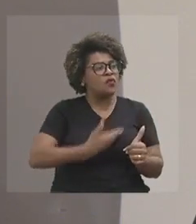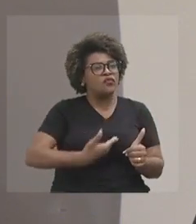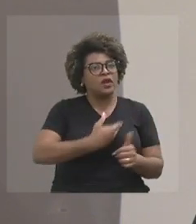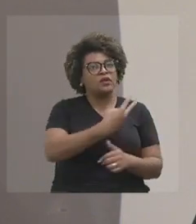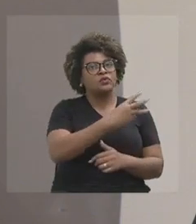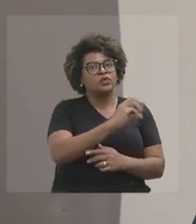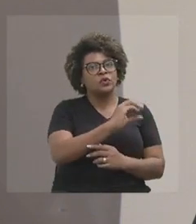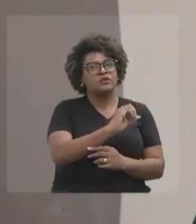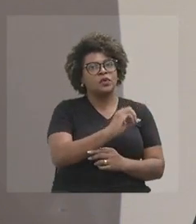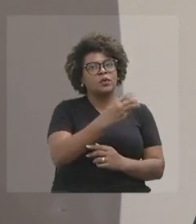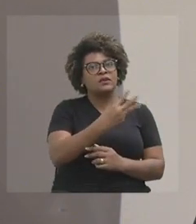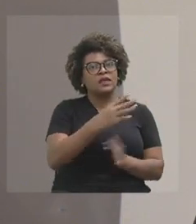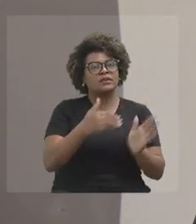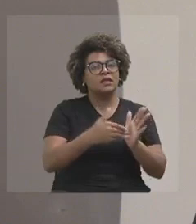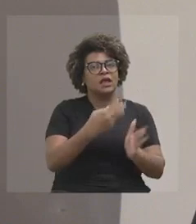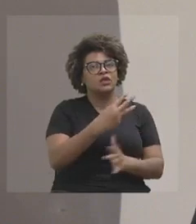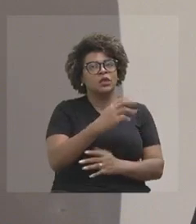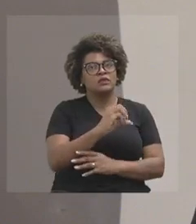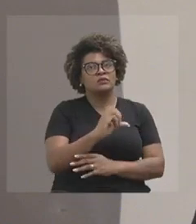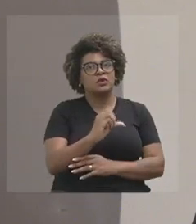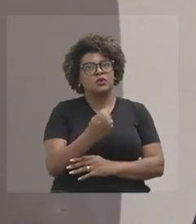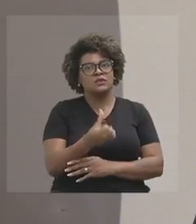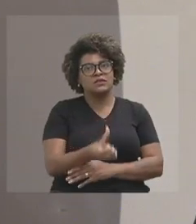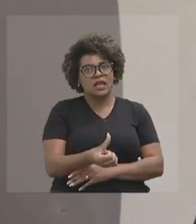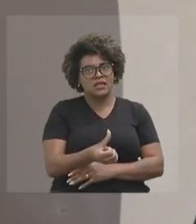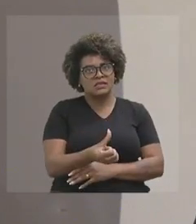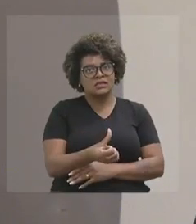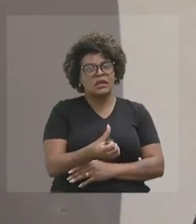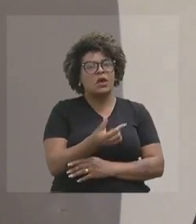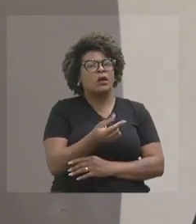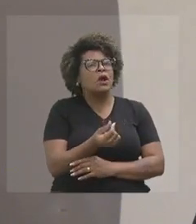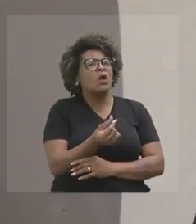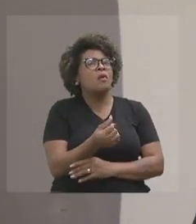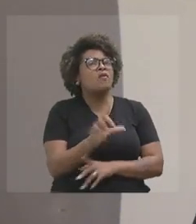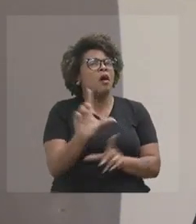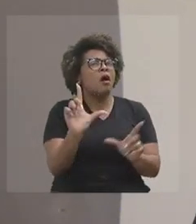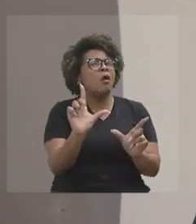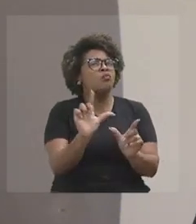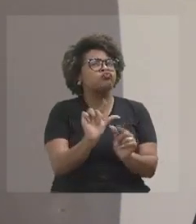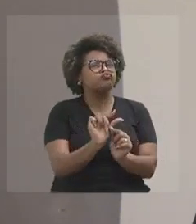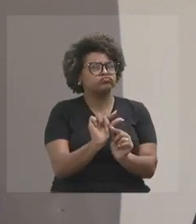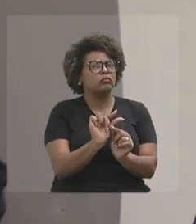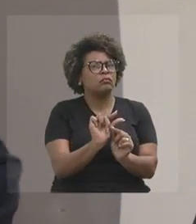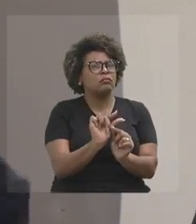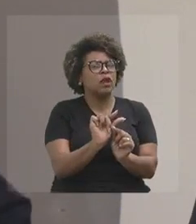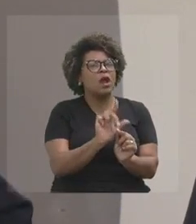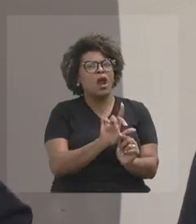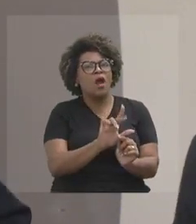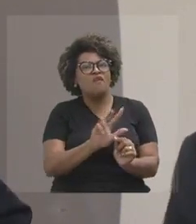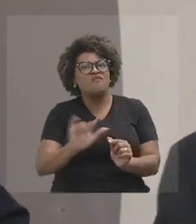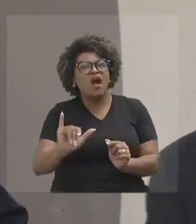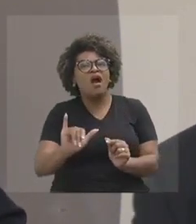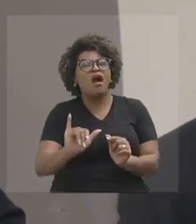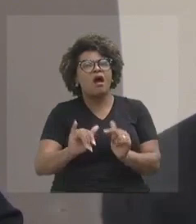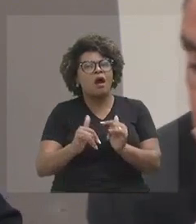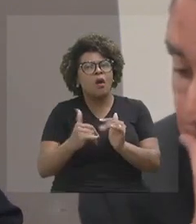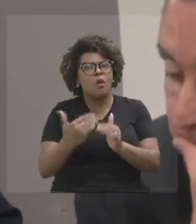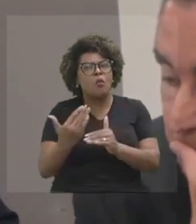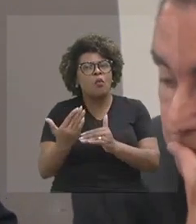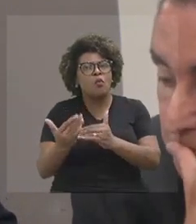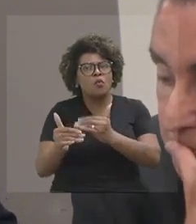2006, com uma verba um pouco menor, e que ela vai crescendo até chegar em 2018,